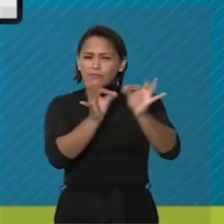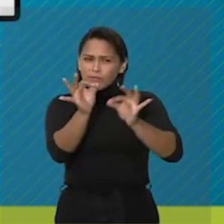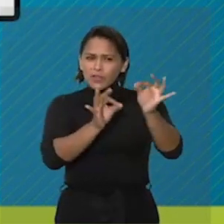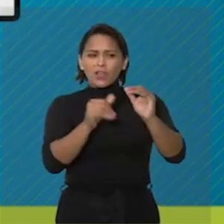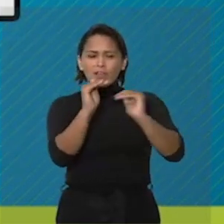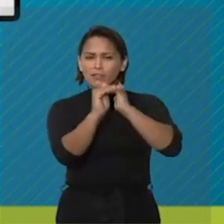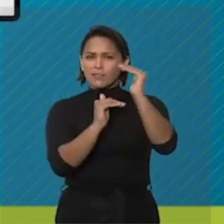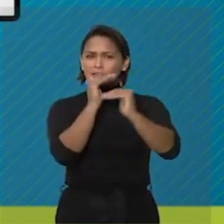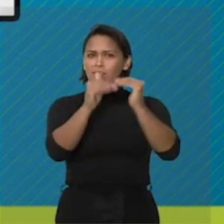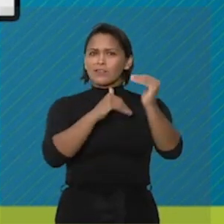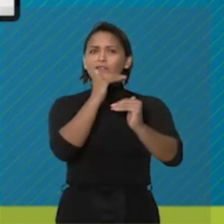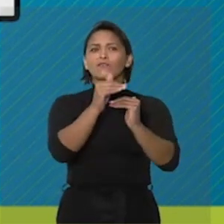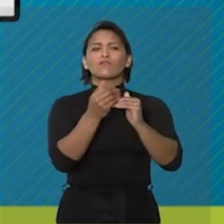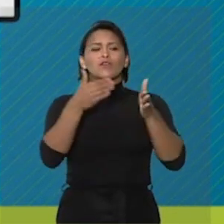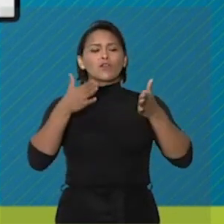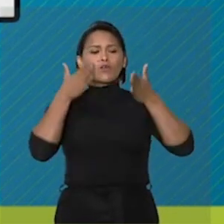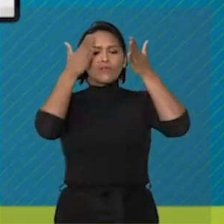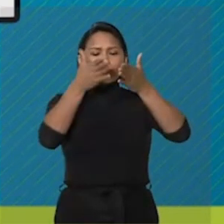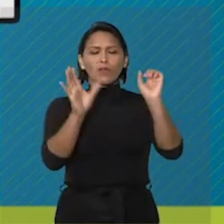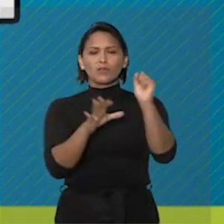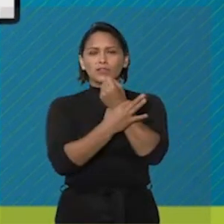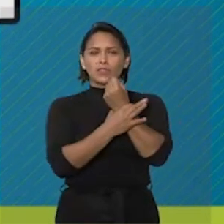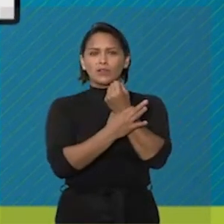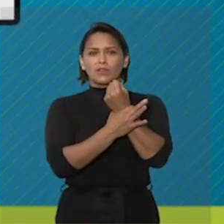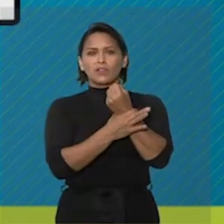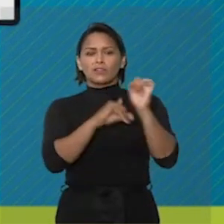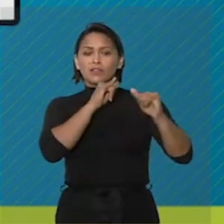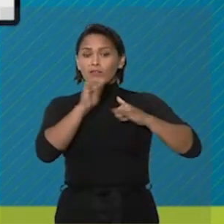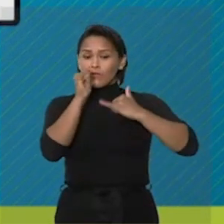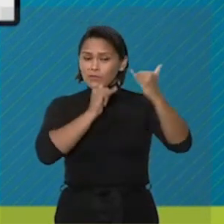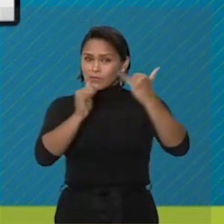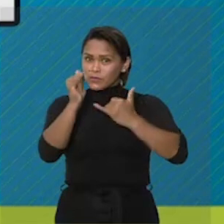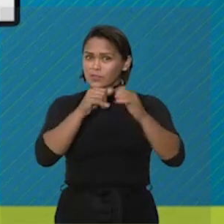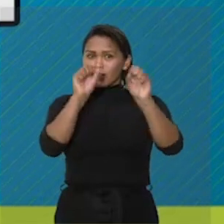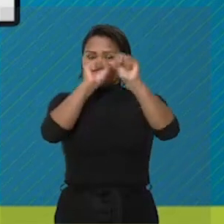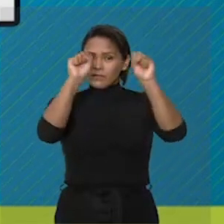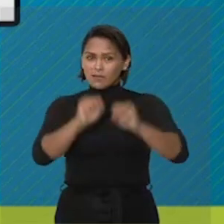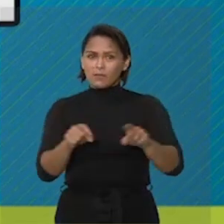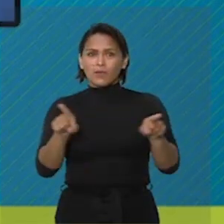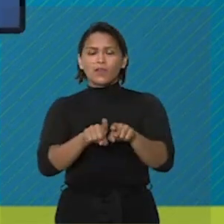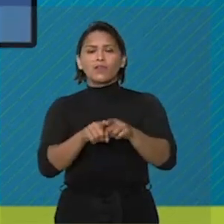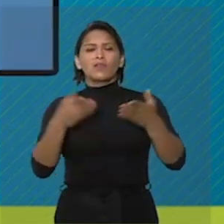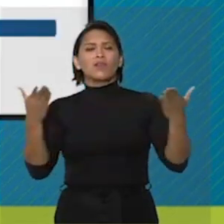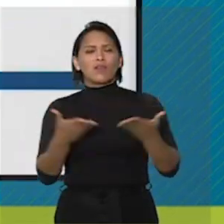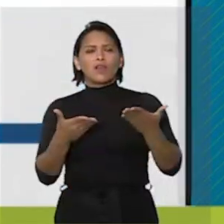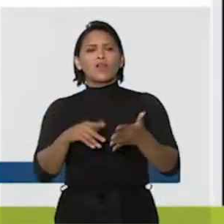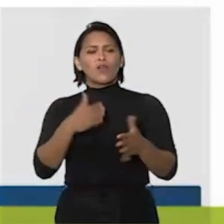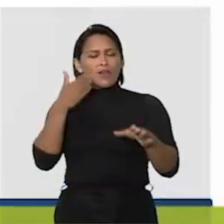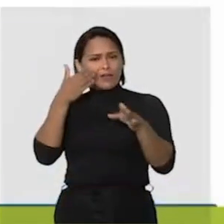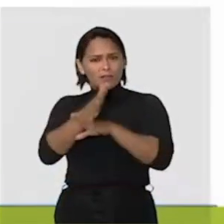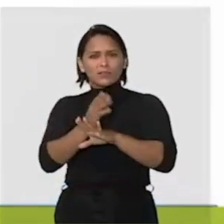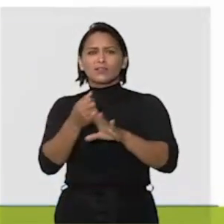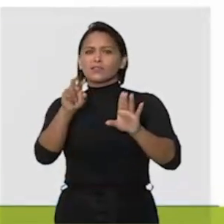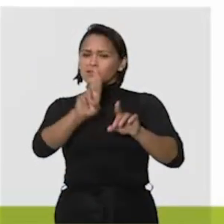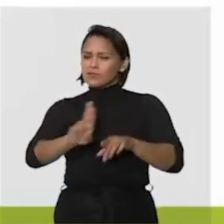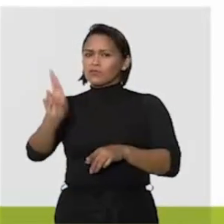planejadas e desenvolvidas com foco na segurança do sistema e das informações registradas. Agora, a autenticação de acesso pode